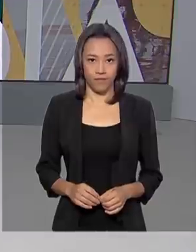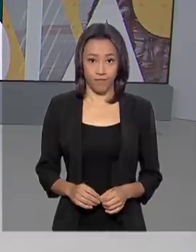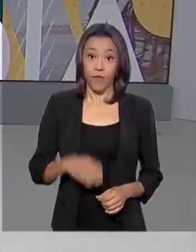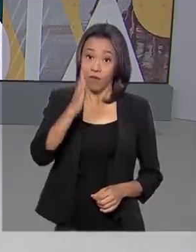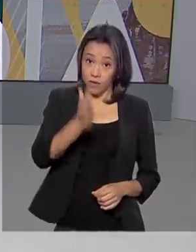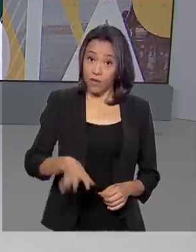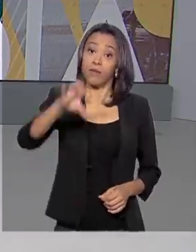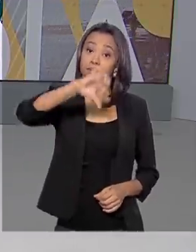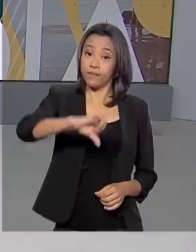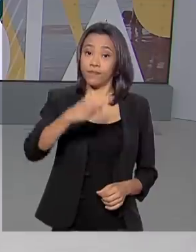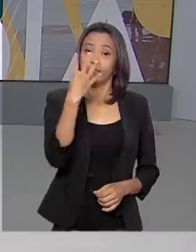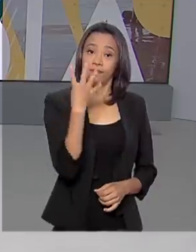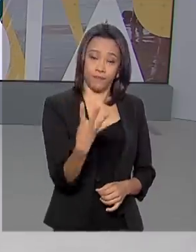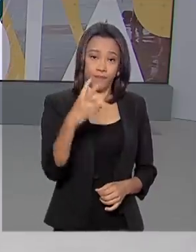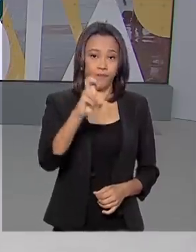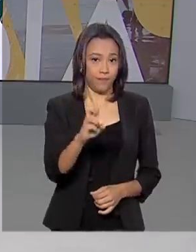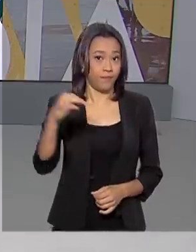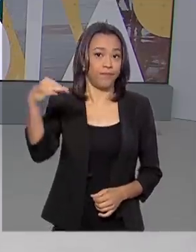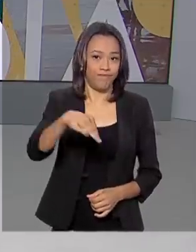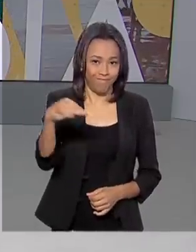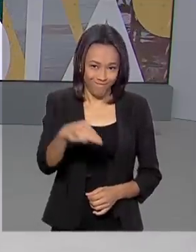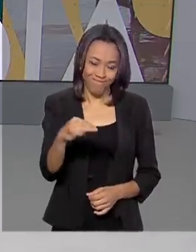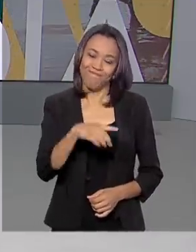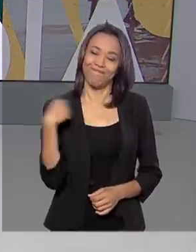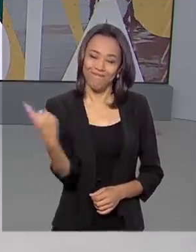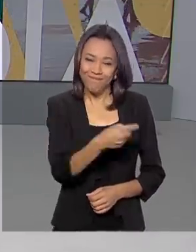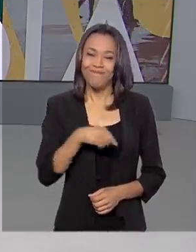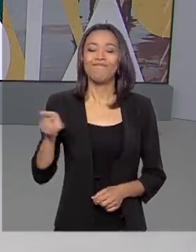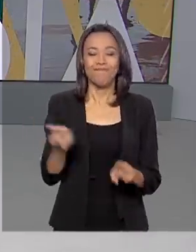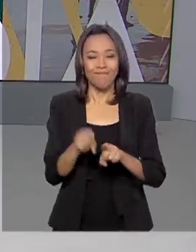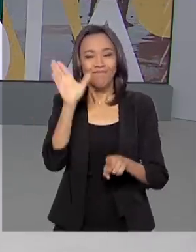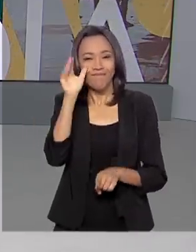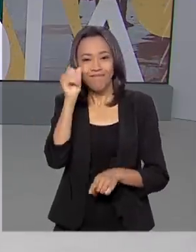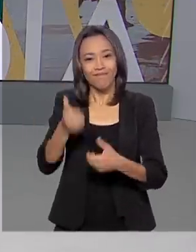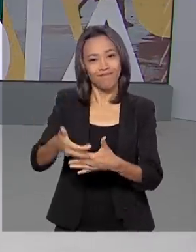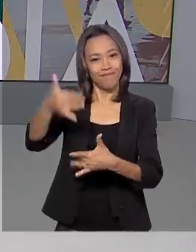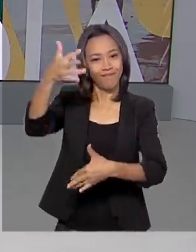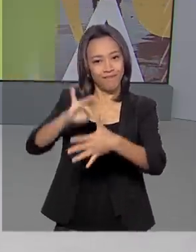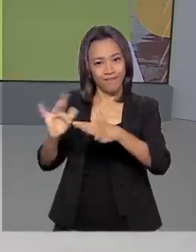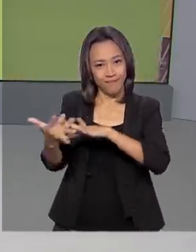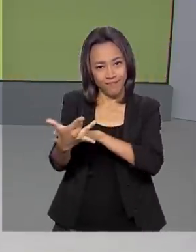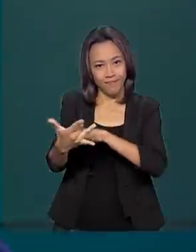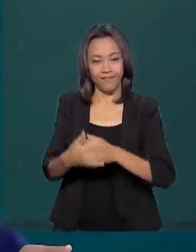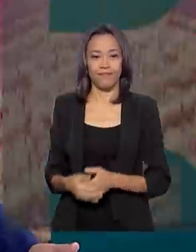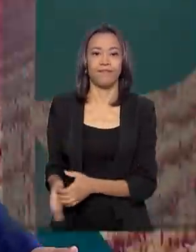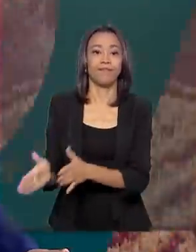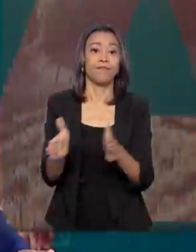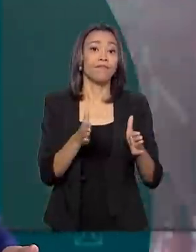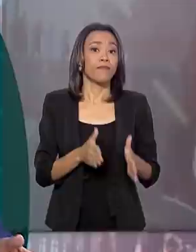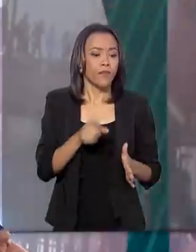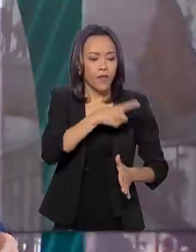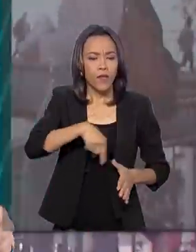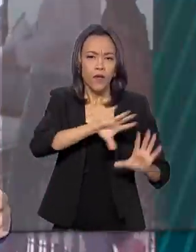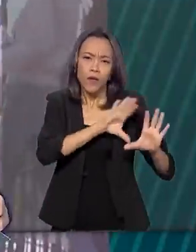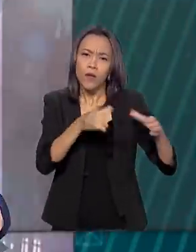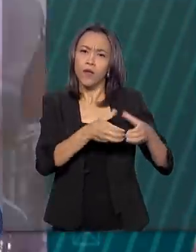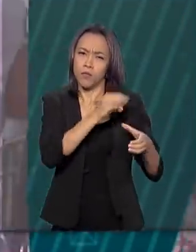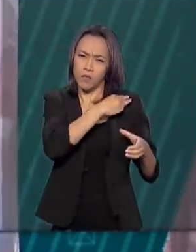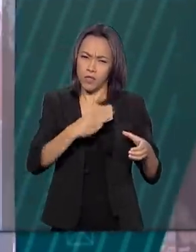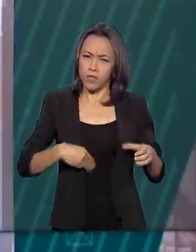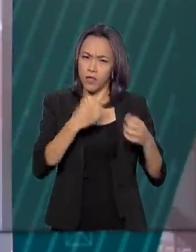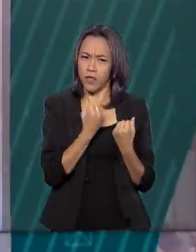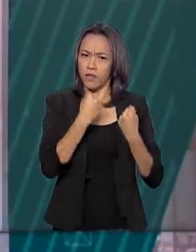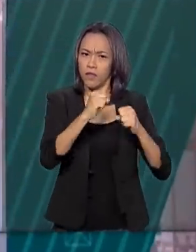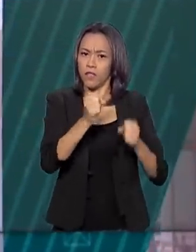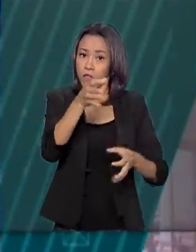São 9 horas e 45 minutos. Estamos ao vivo também pelas nossas redes sociais. Os ministros da Defesa, da